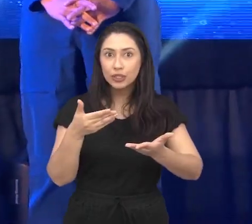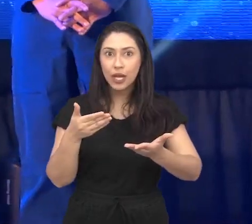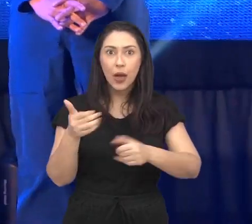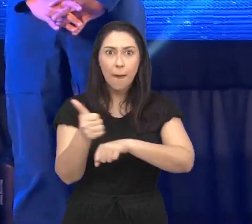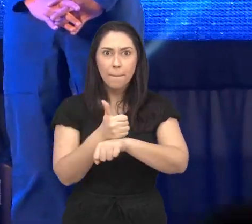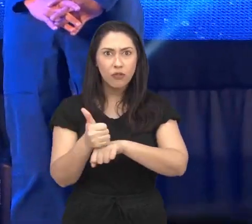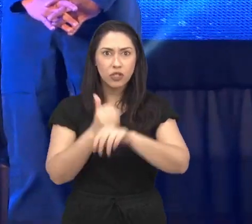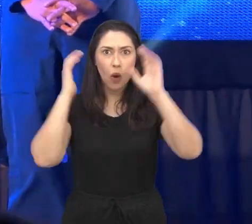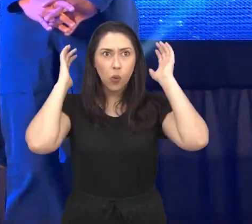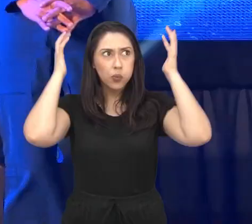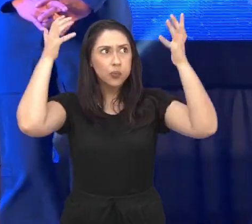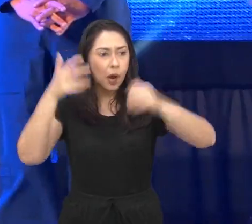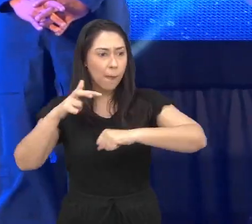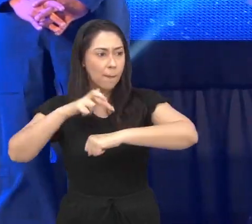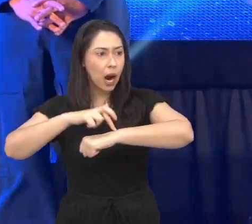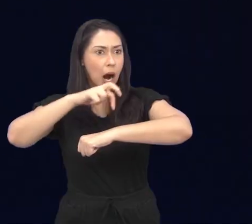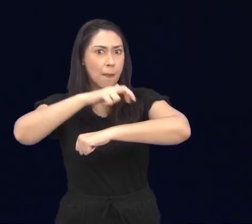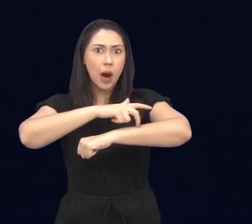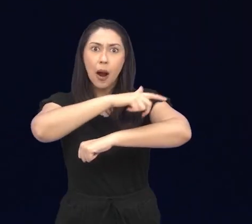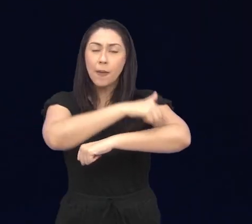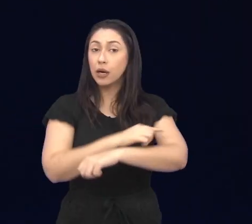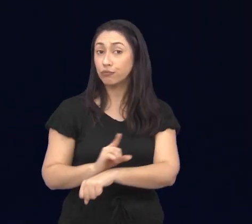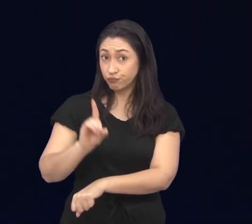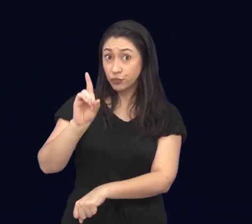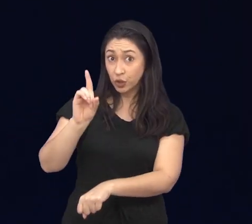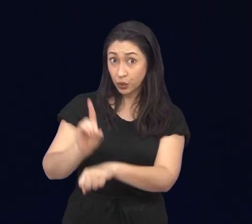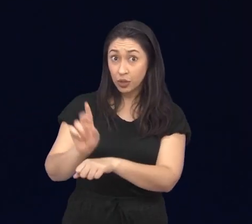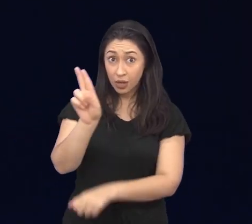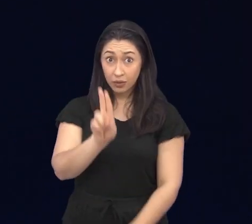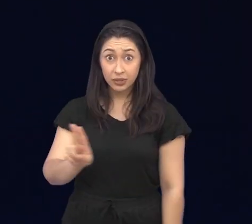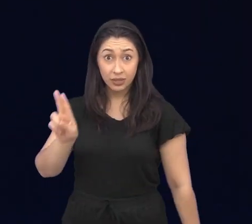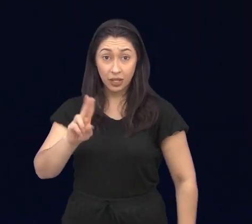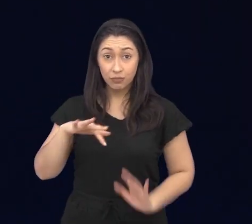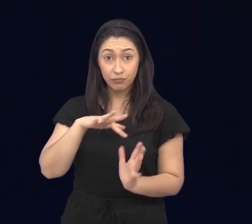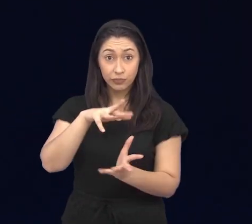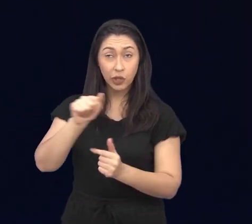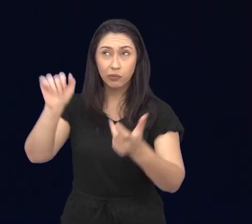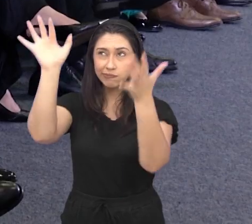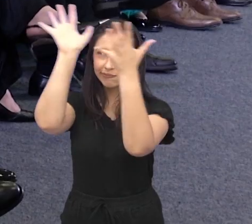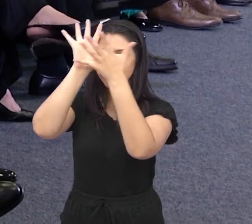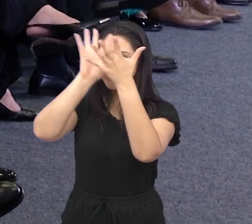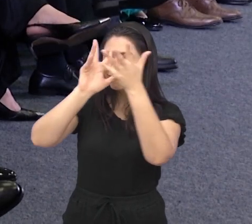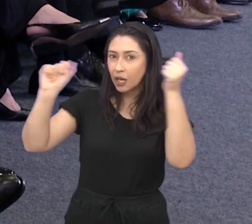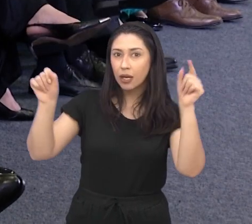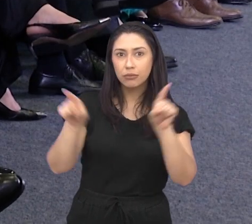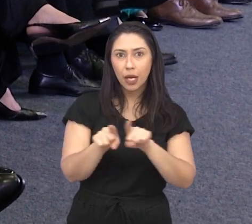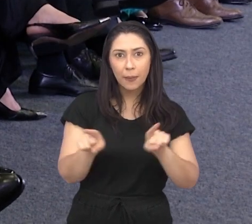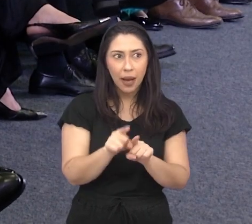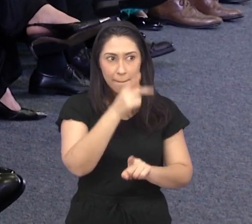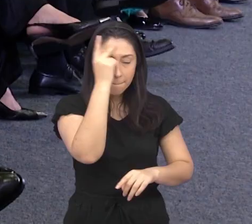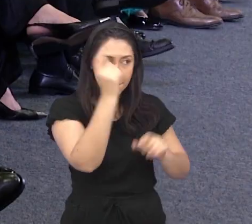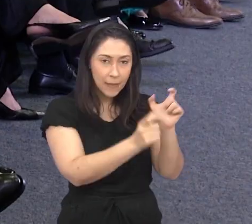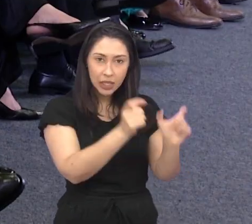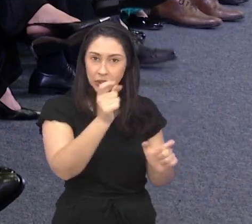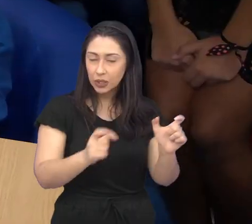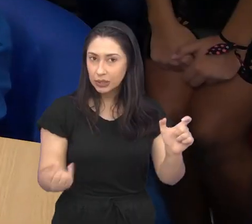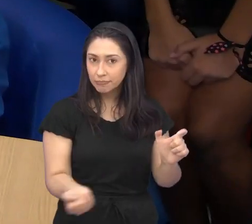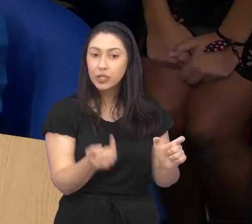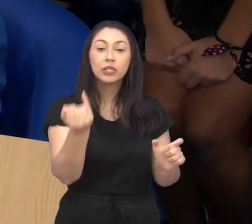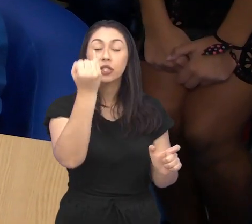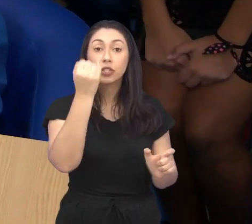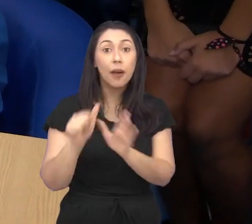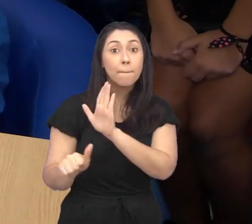astronautas acadêmicos renomados, diretores da Universidade Internacional do Espaço e autoridades locais e nacionais.